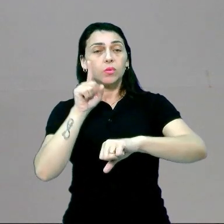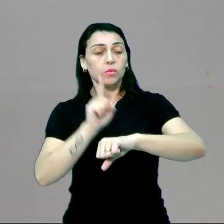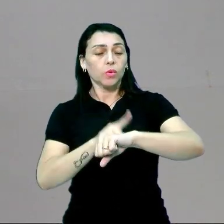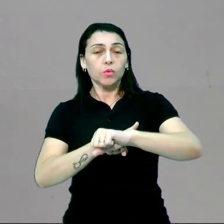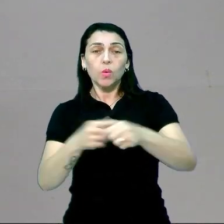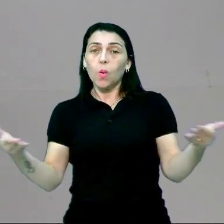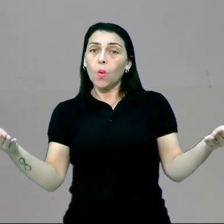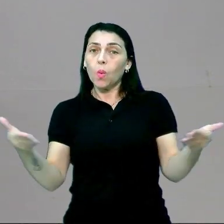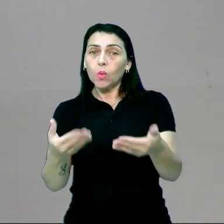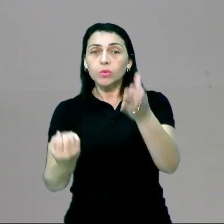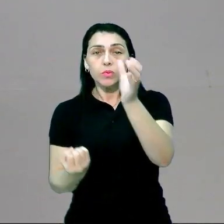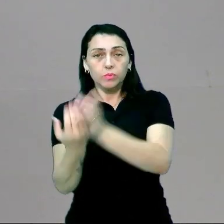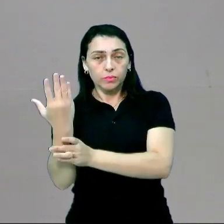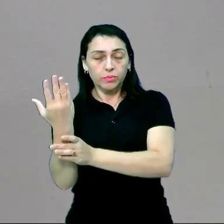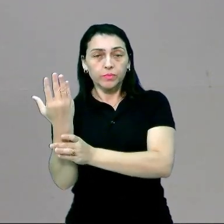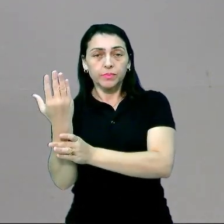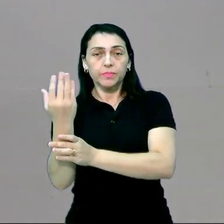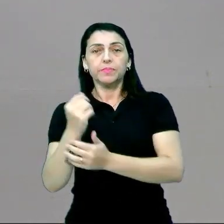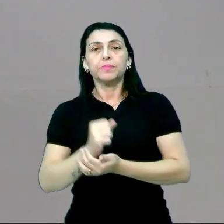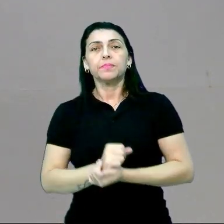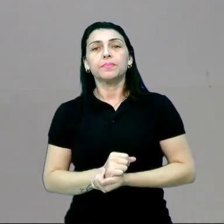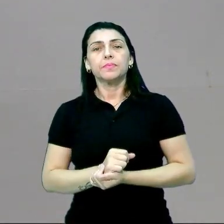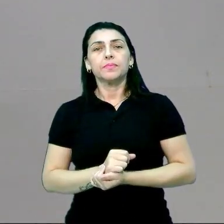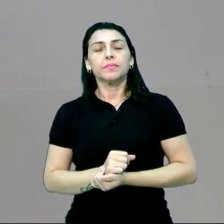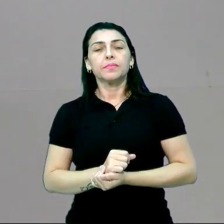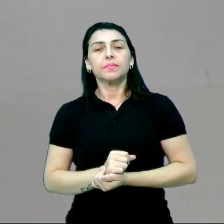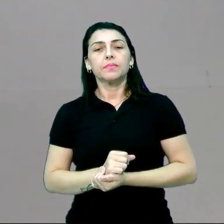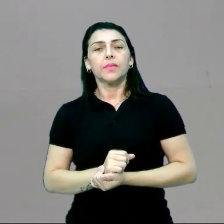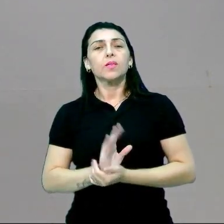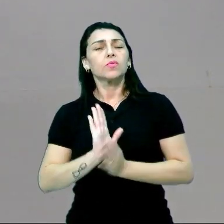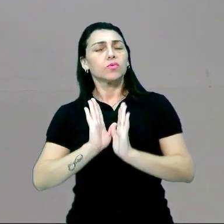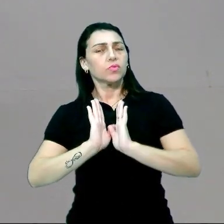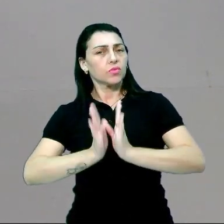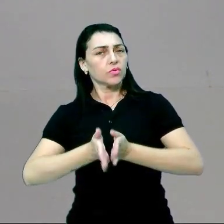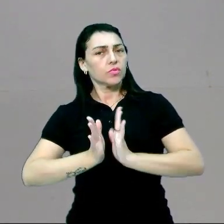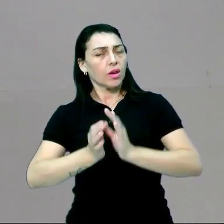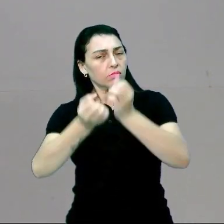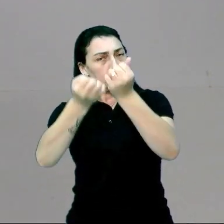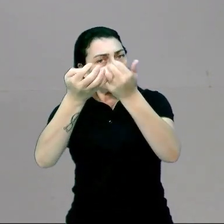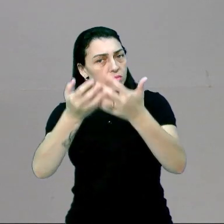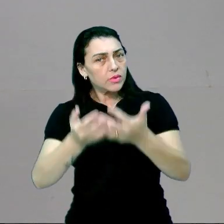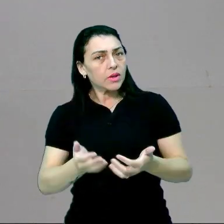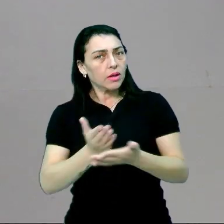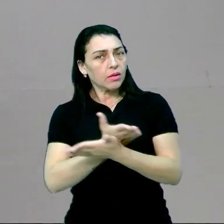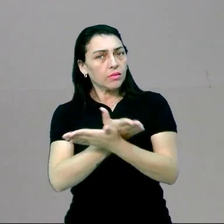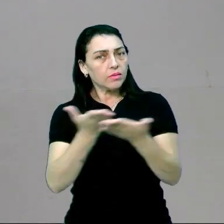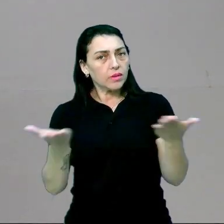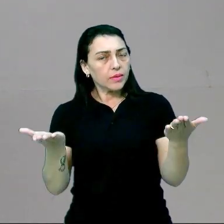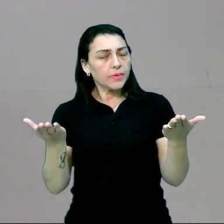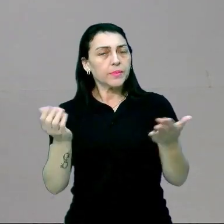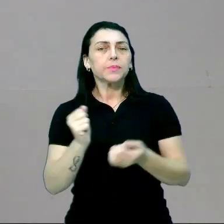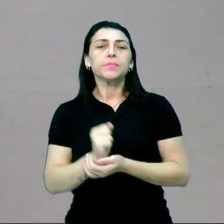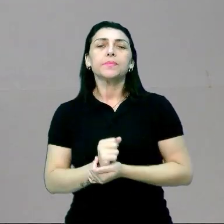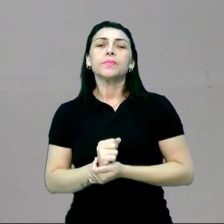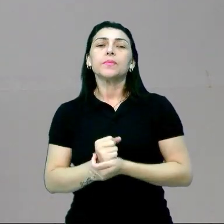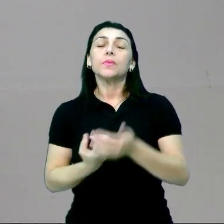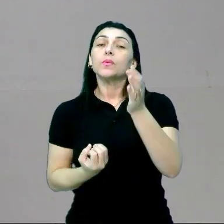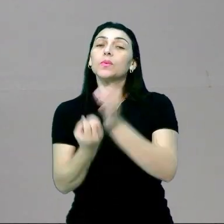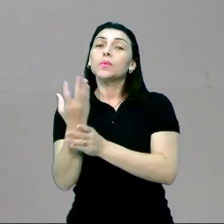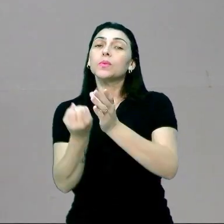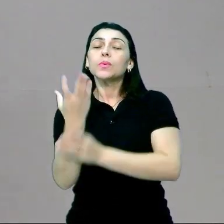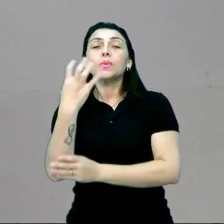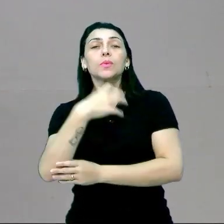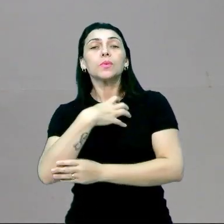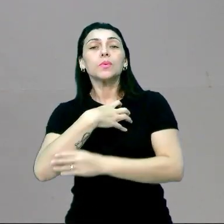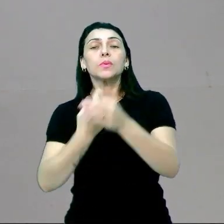nosso atual modo de produção. Conforme eu já expliquei a todos vocês, o modo de